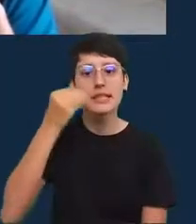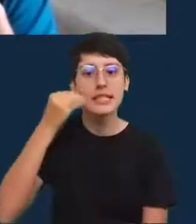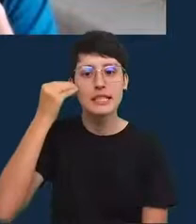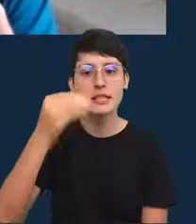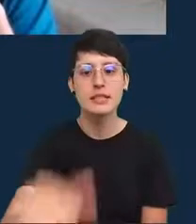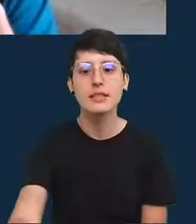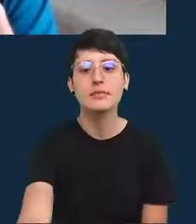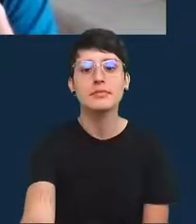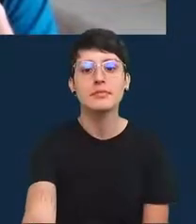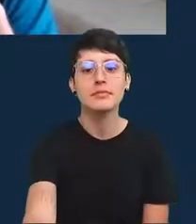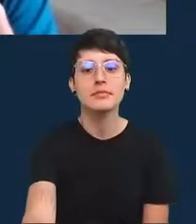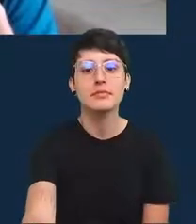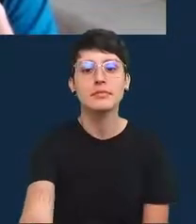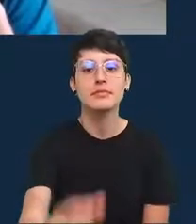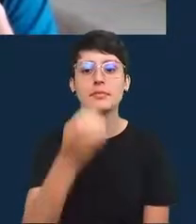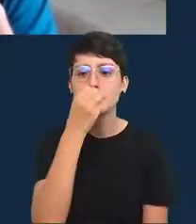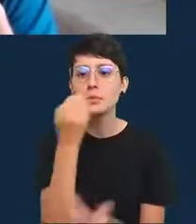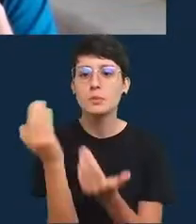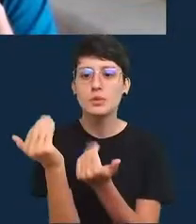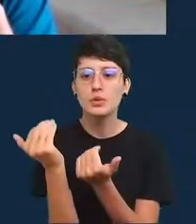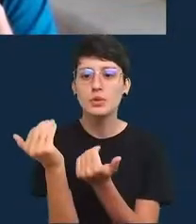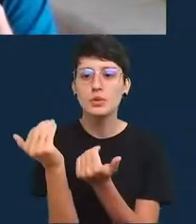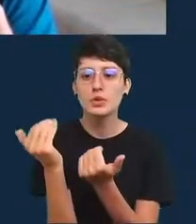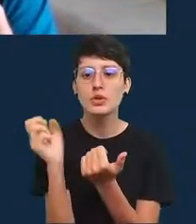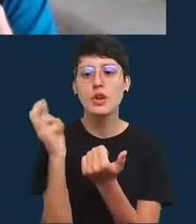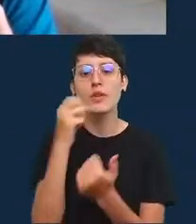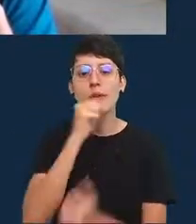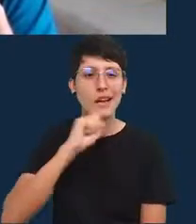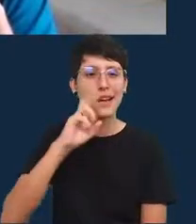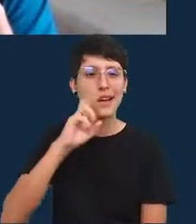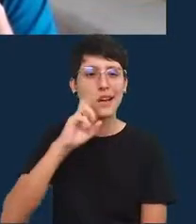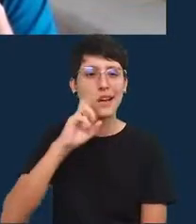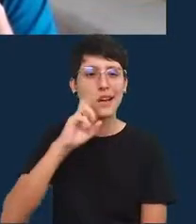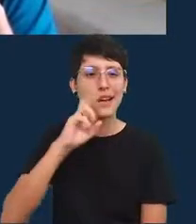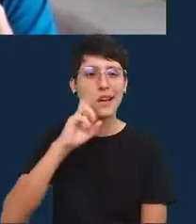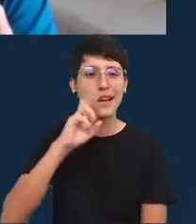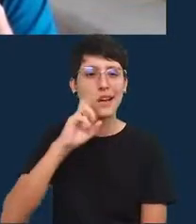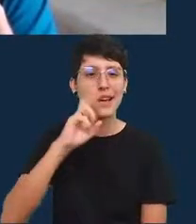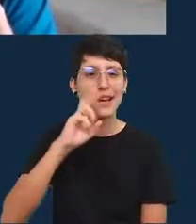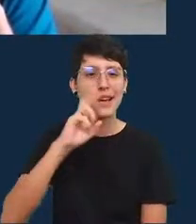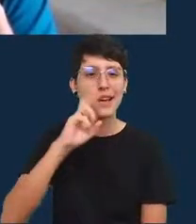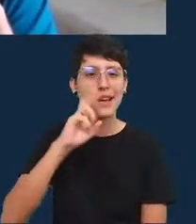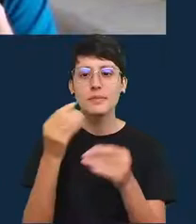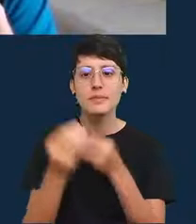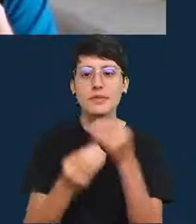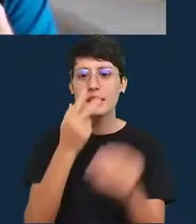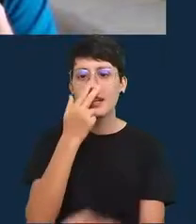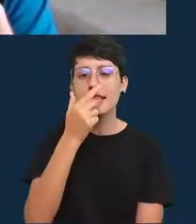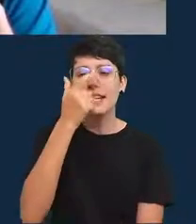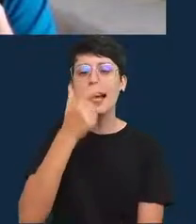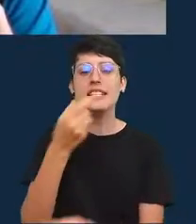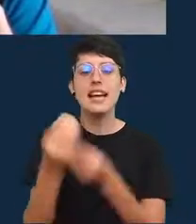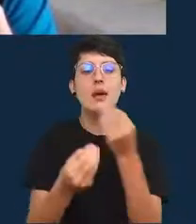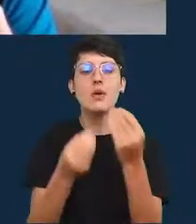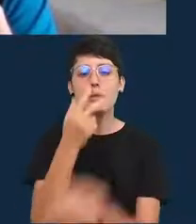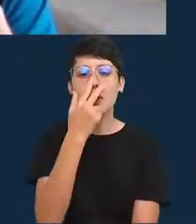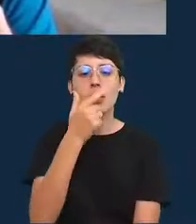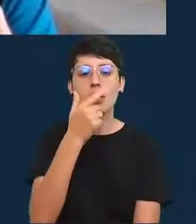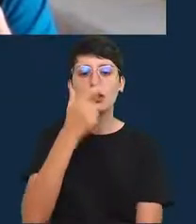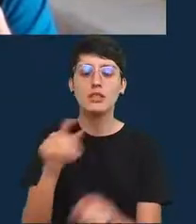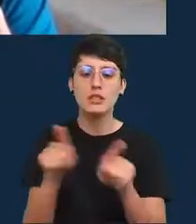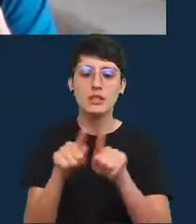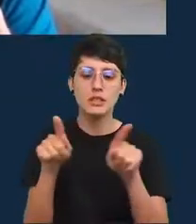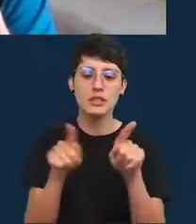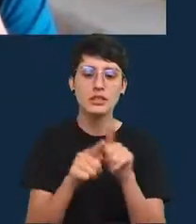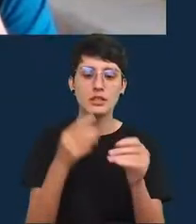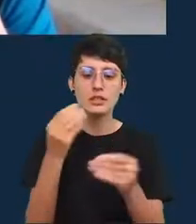muito velha mas se você tiver uma população jovem e uma alta taxa de positividade e muitos testes daí